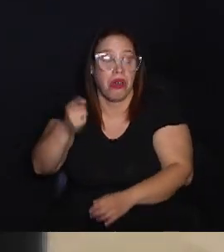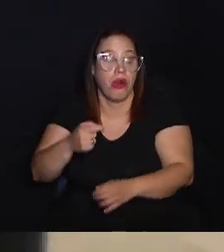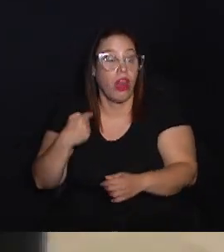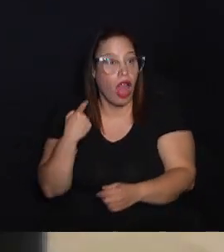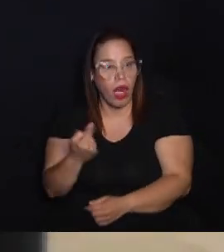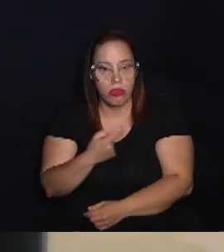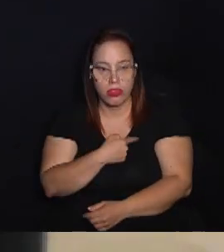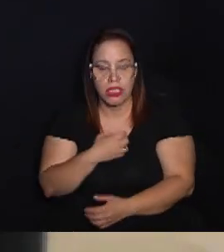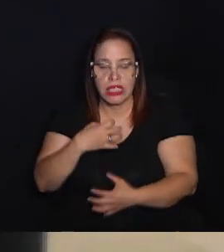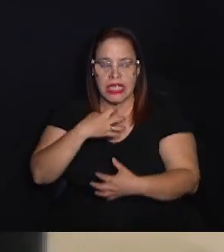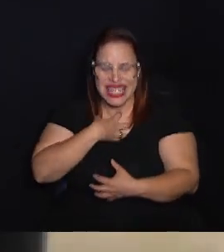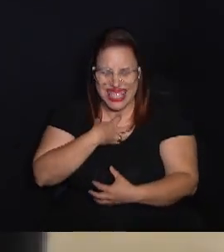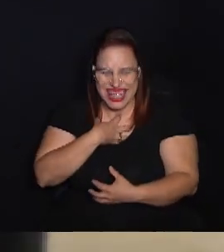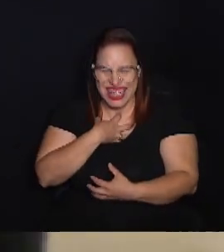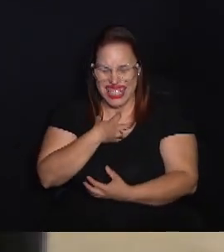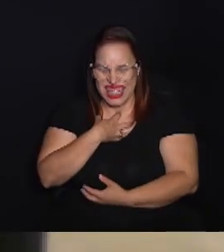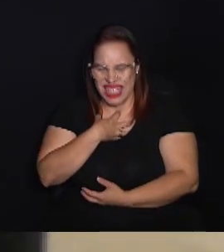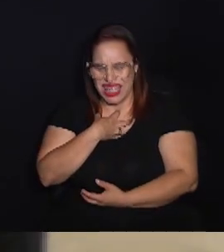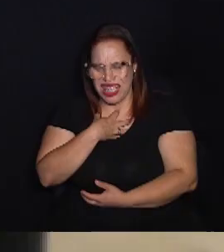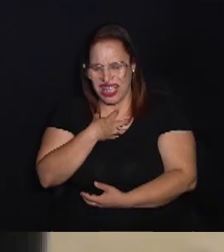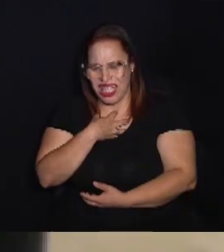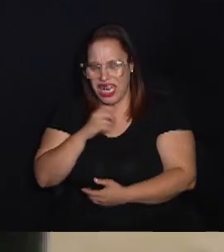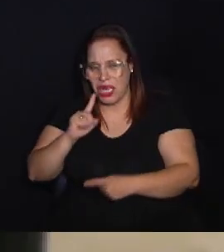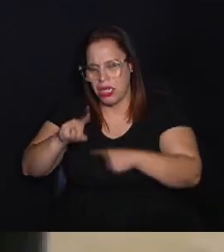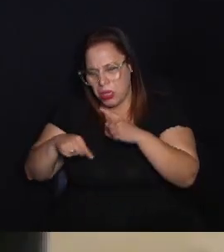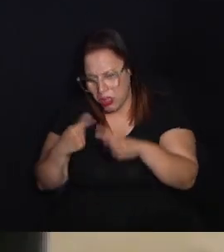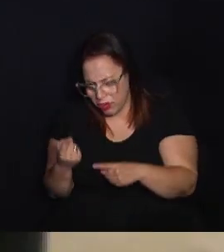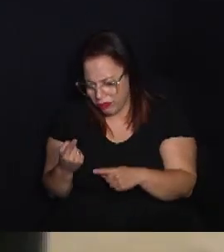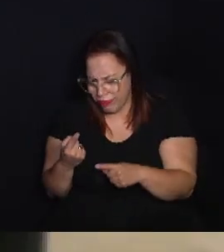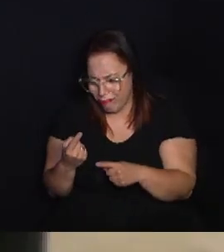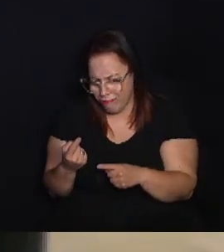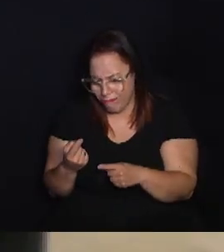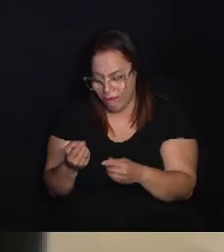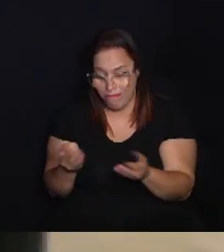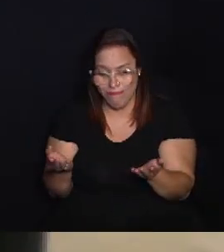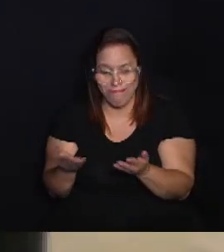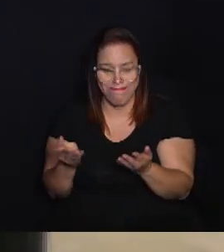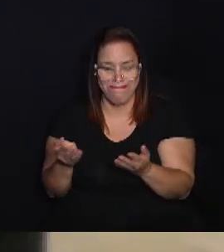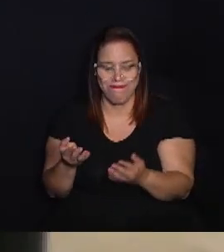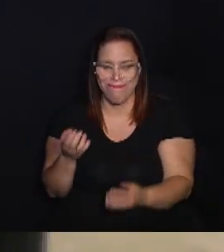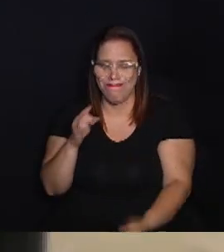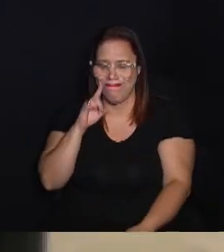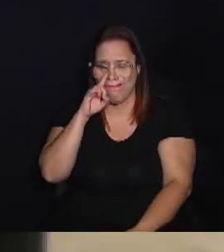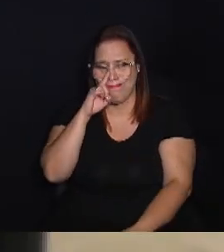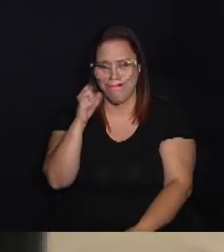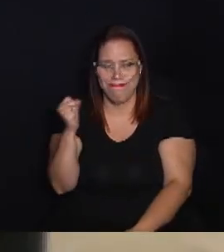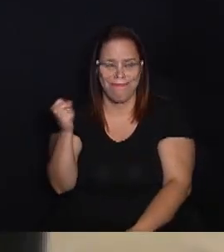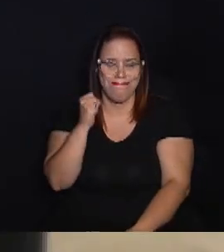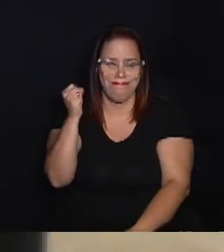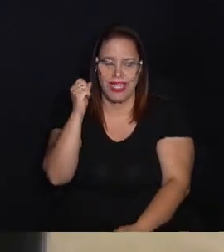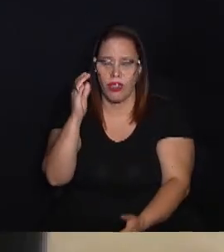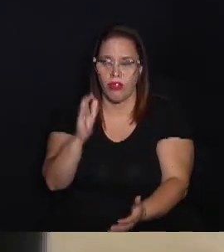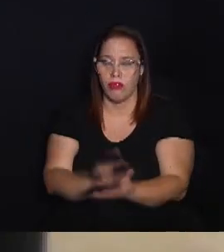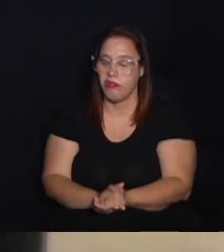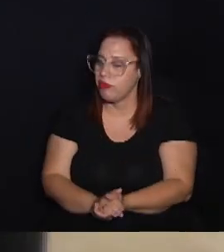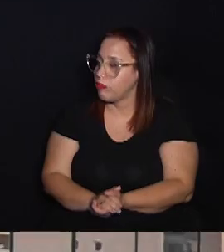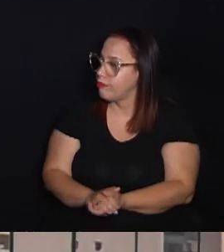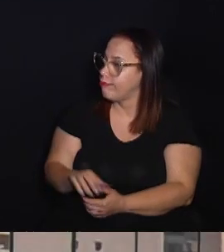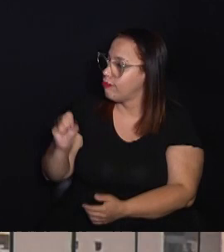a próxima geração, a nossa geração já está sentindo isso e as próximas, se a gente mantiver o cenário é cada vez mais preocupante.